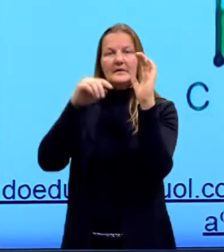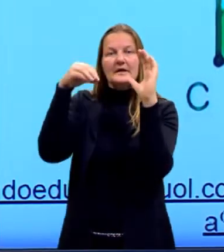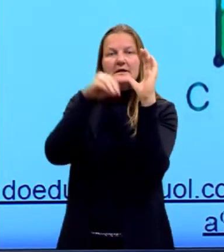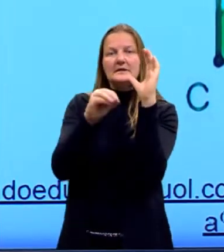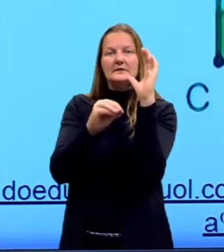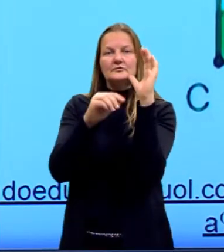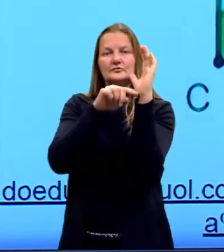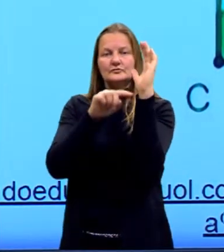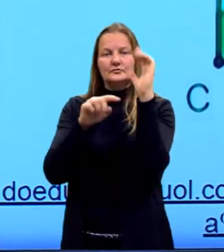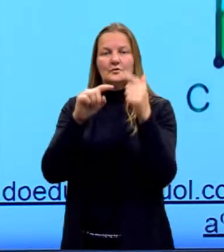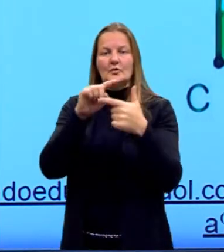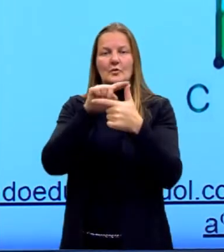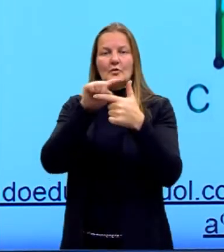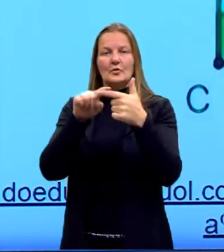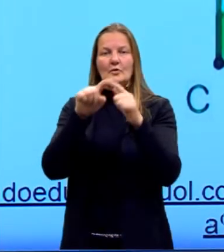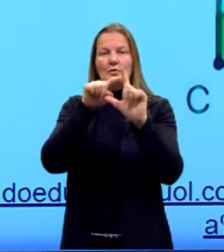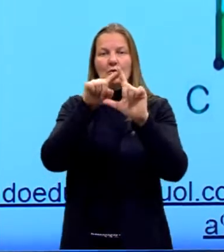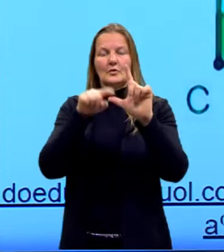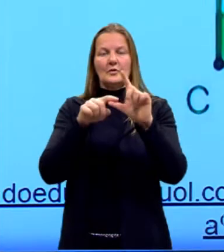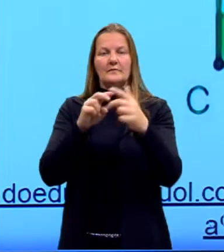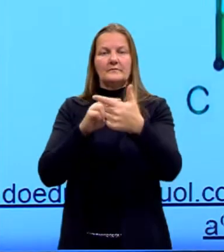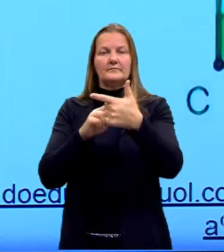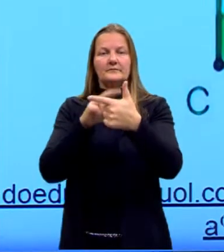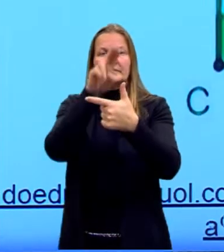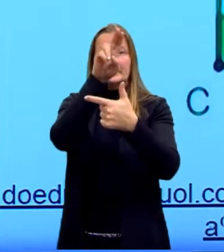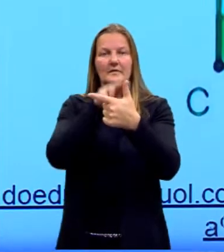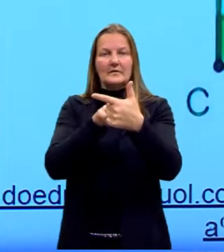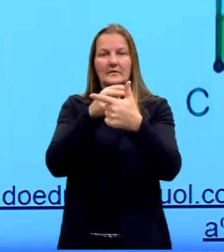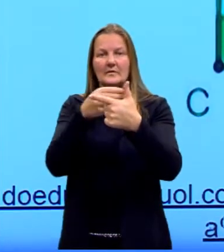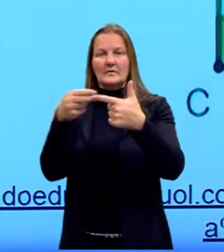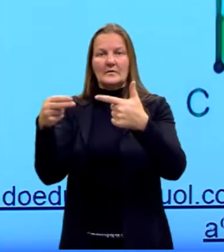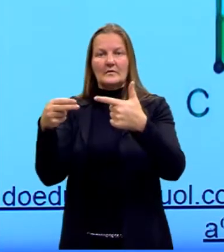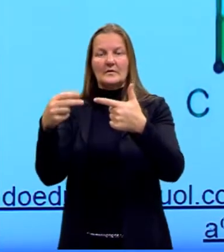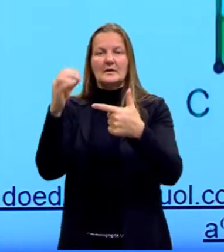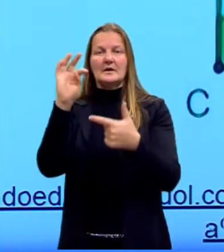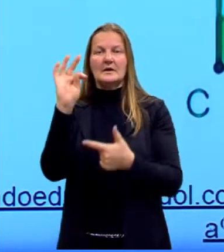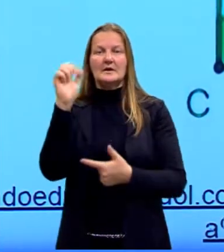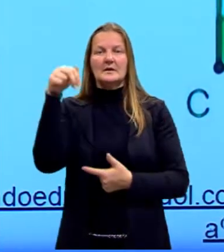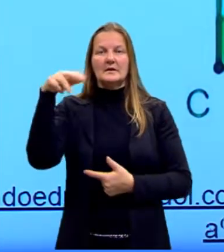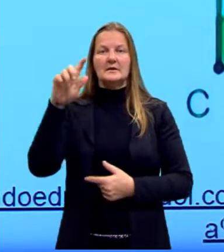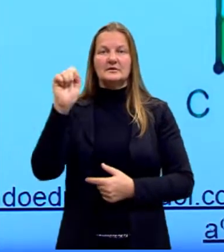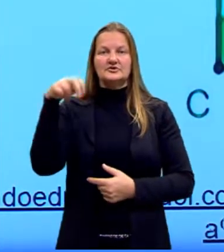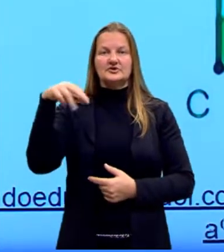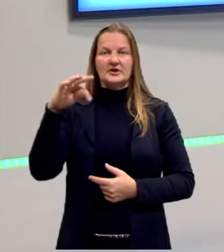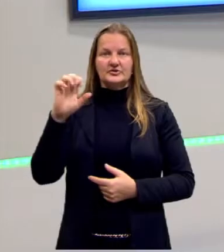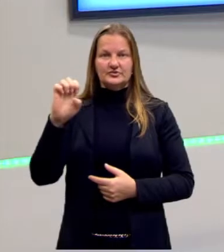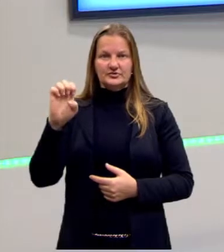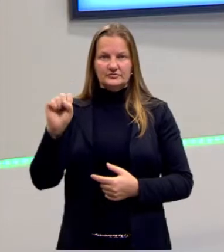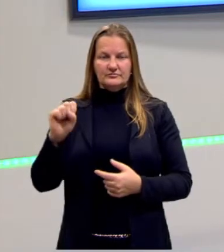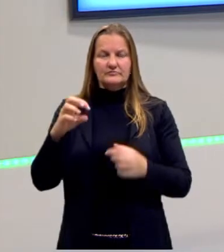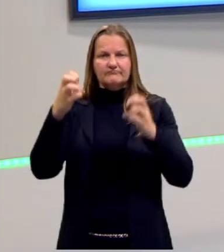Então, são elas o seno, cosseno e tangente. Nós vamos ver cada uma delas, então.